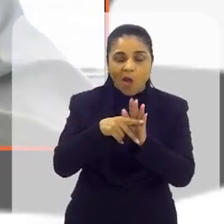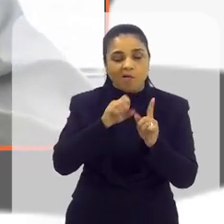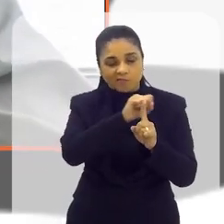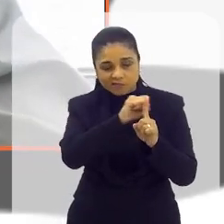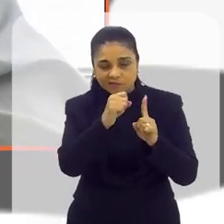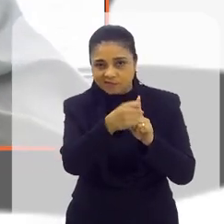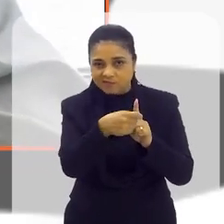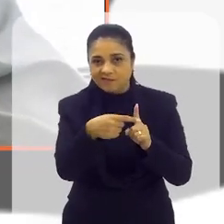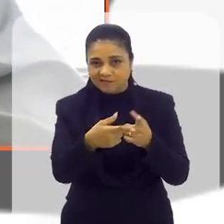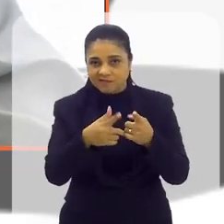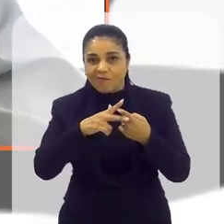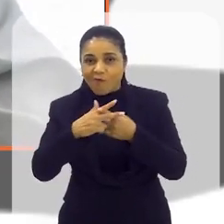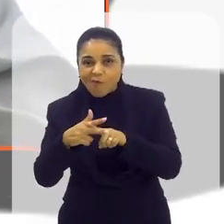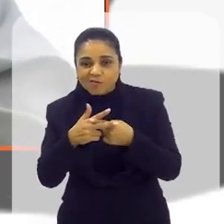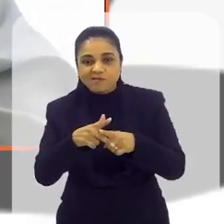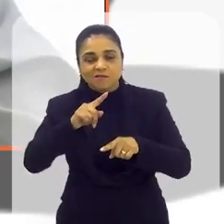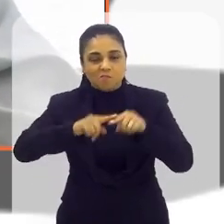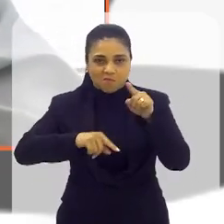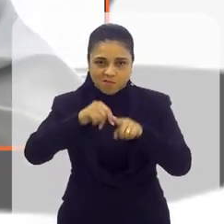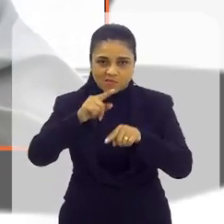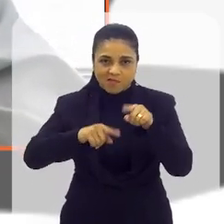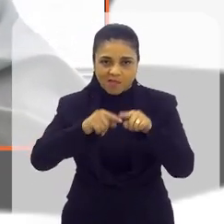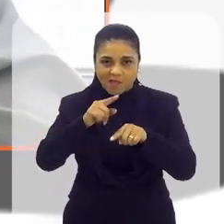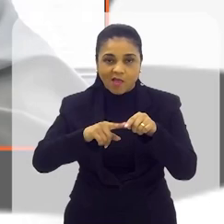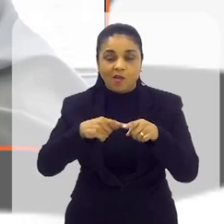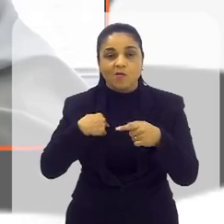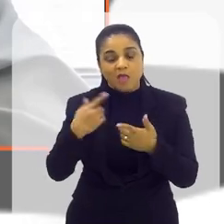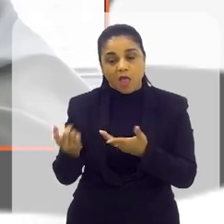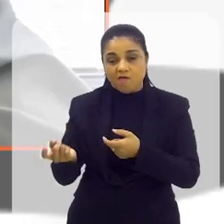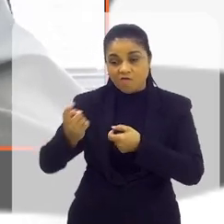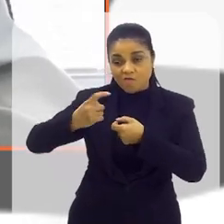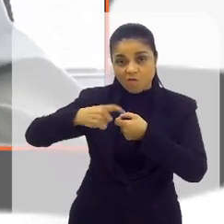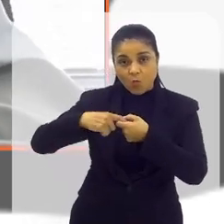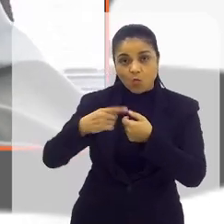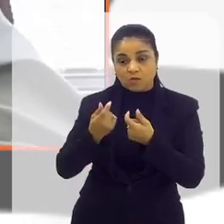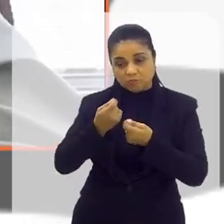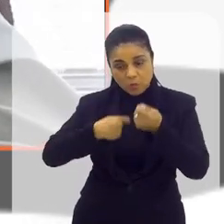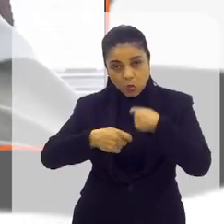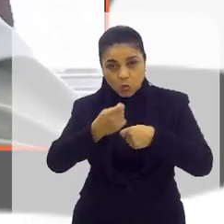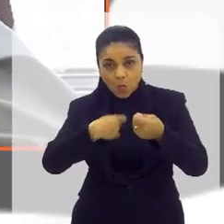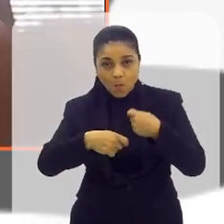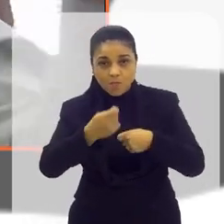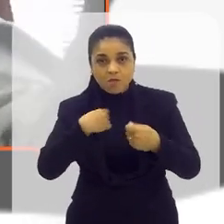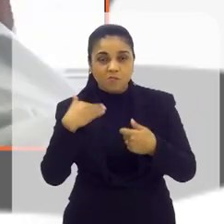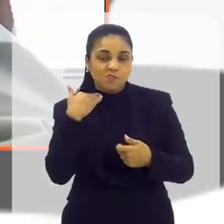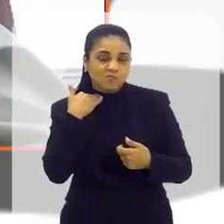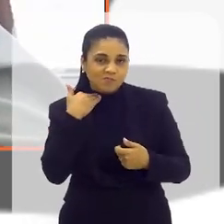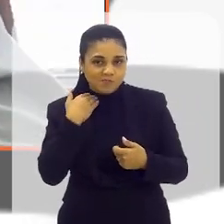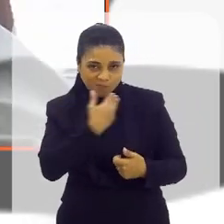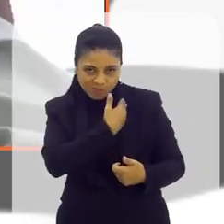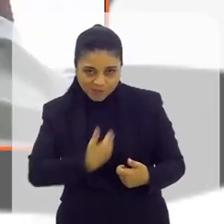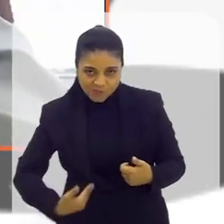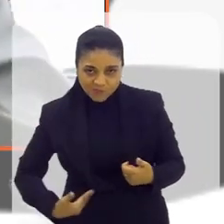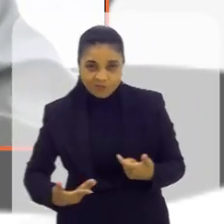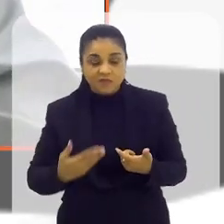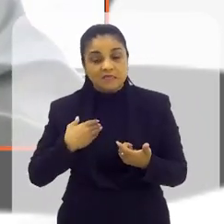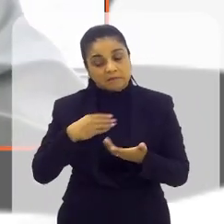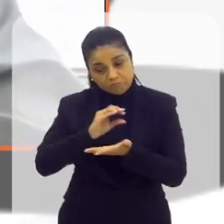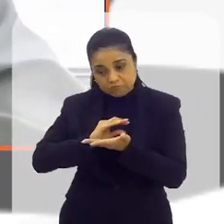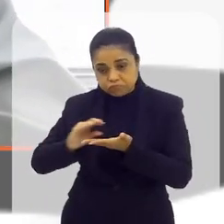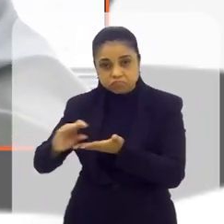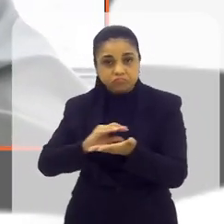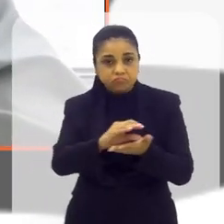de Assistência, com uma economia muito grande para espaço público, onde esse dinheiro pode ser aplicado em outros